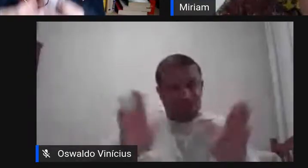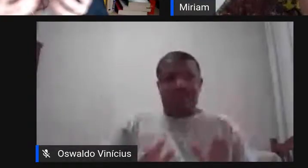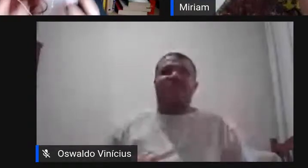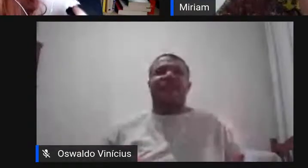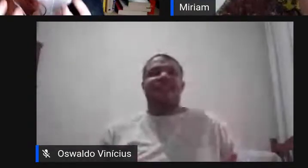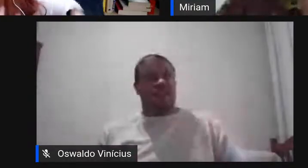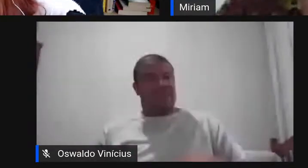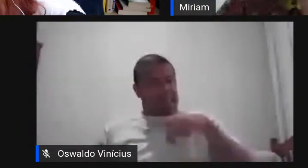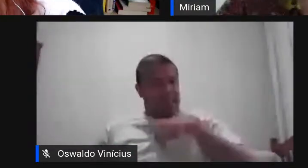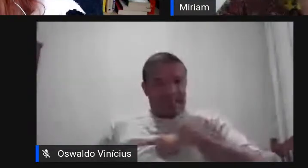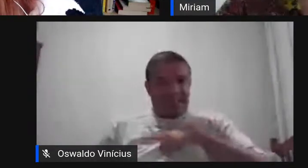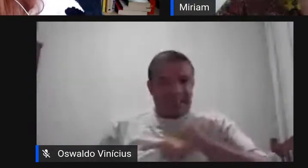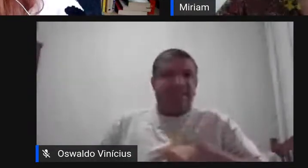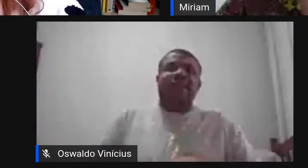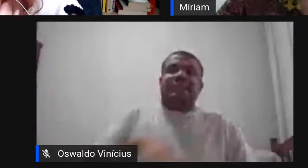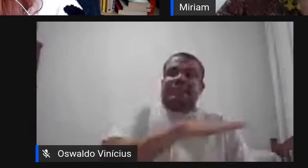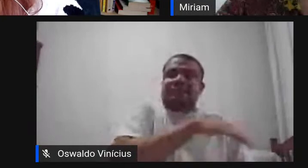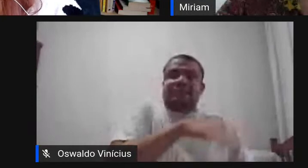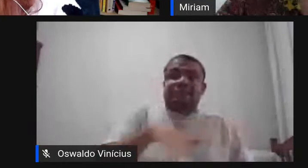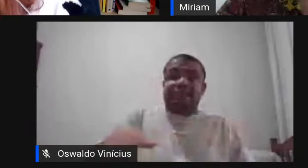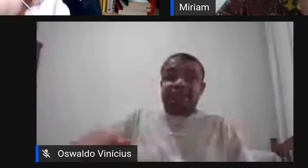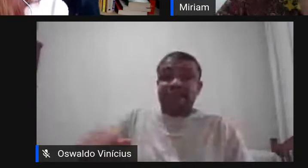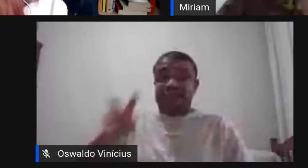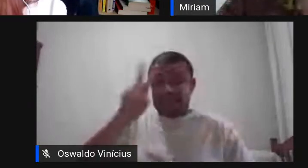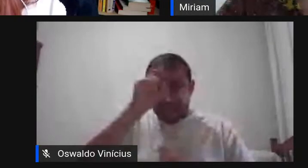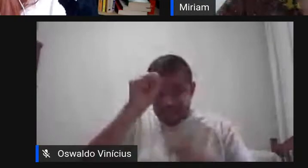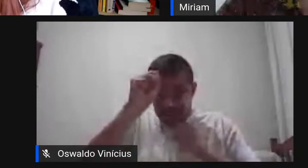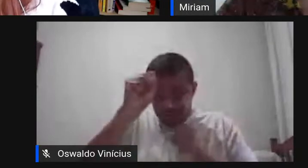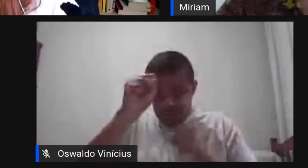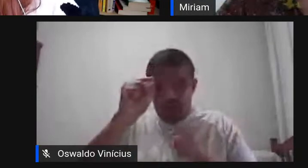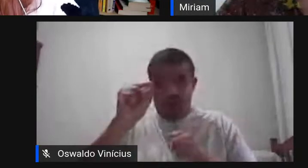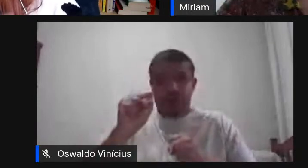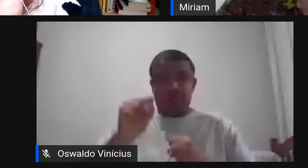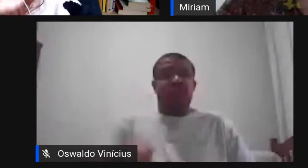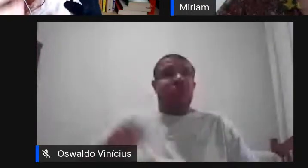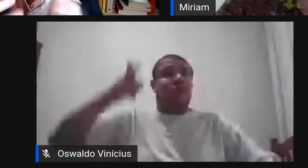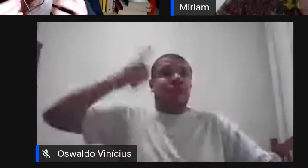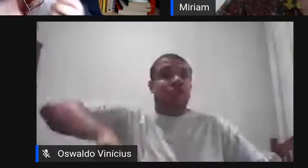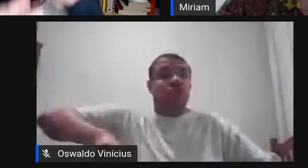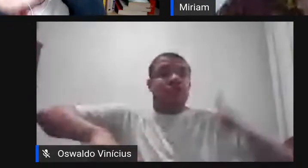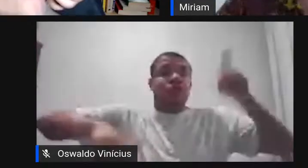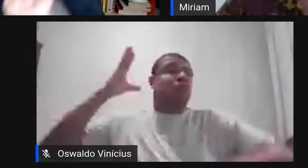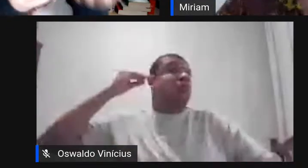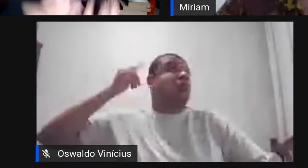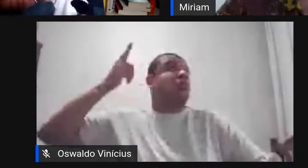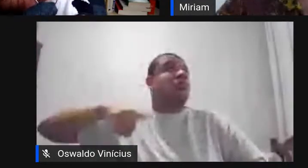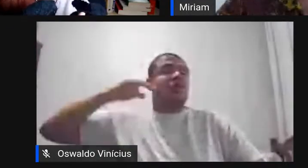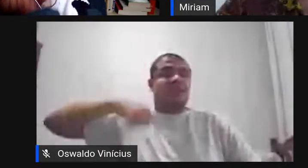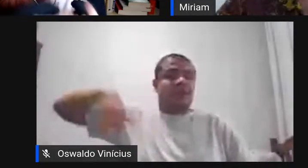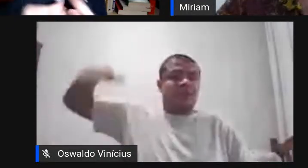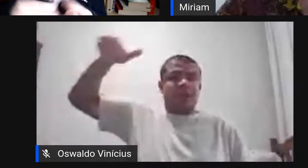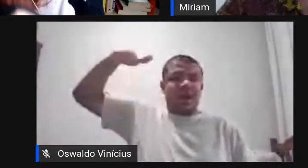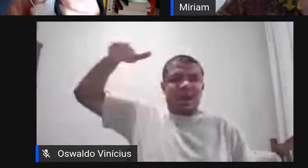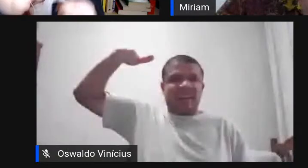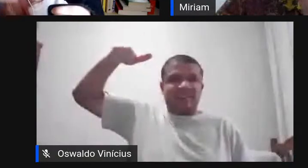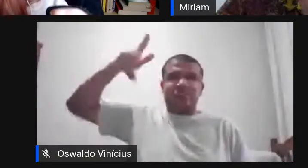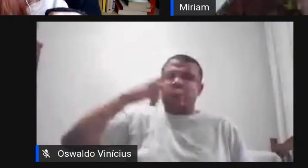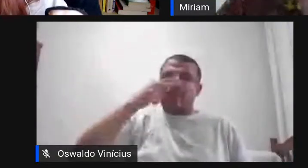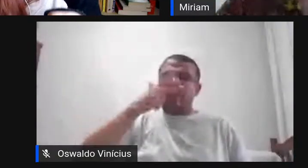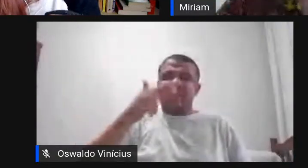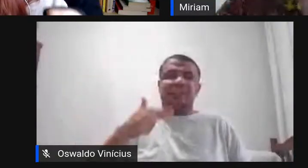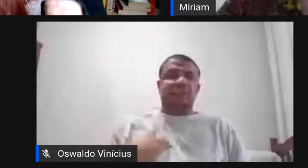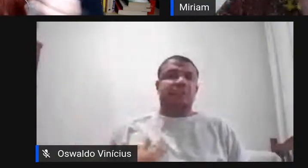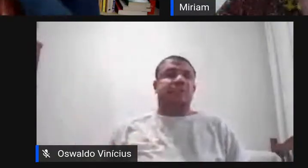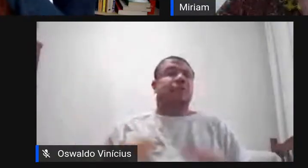infância que é muito forte da repetição e que quando a gente é adulto a gente se torna um pouco a gente fica mais tendente pra gente ver exatamente